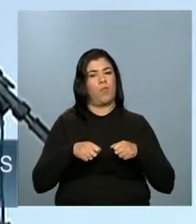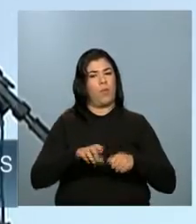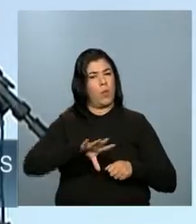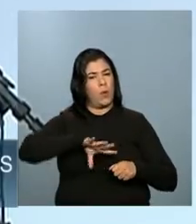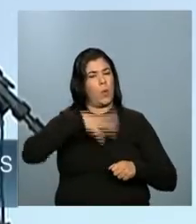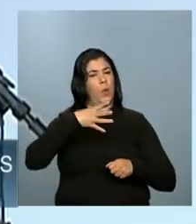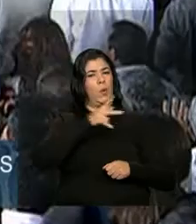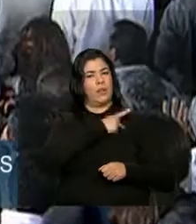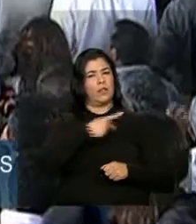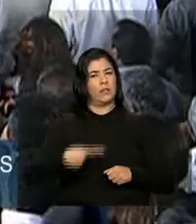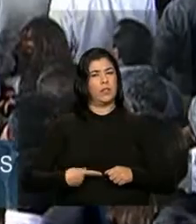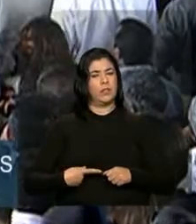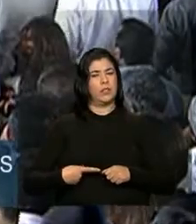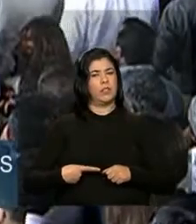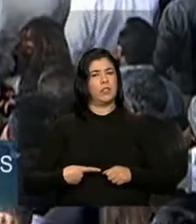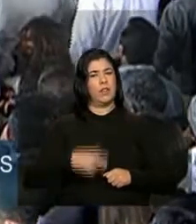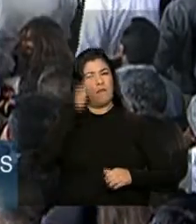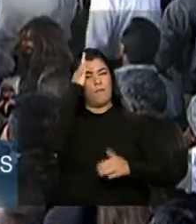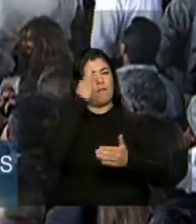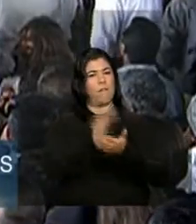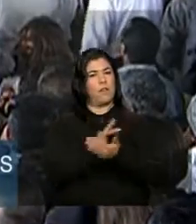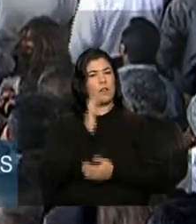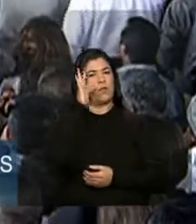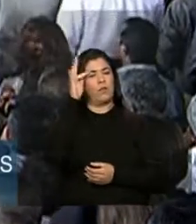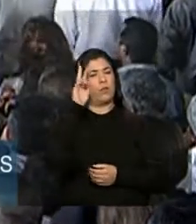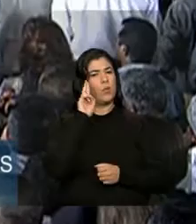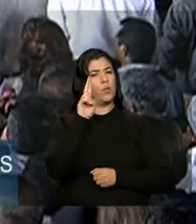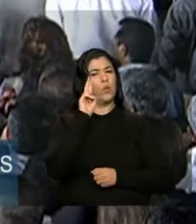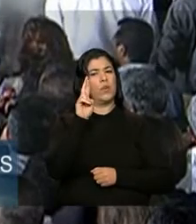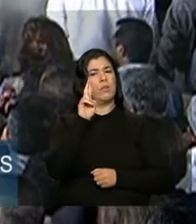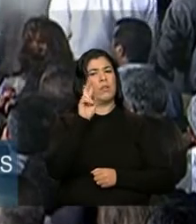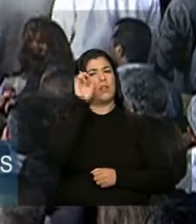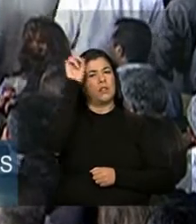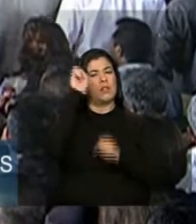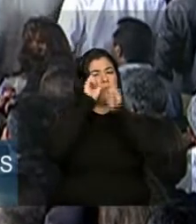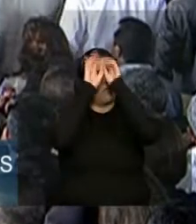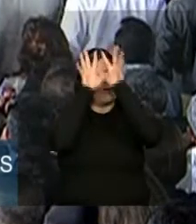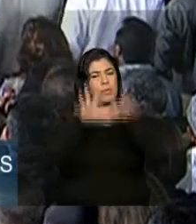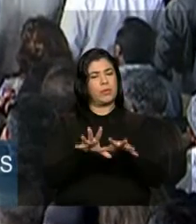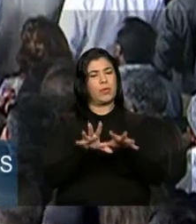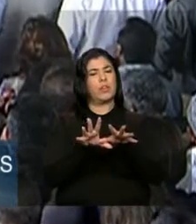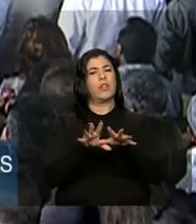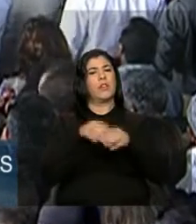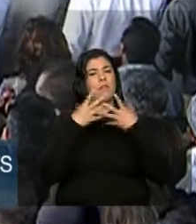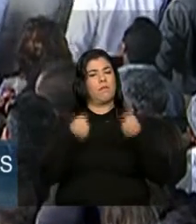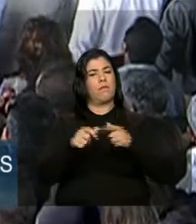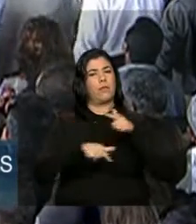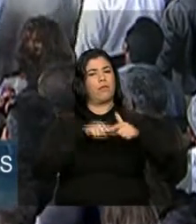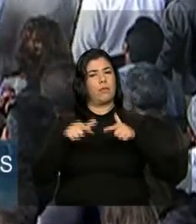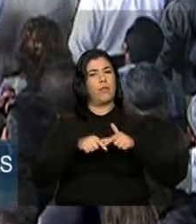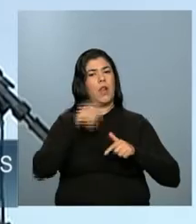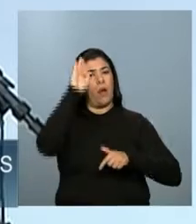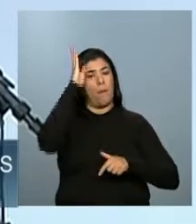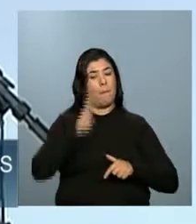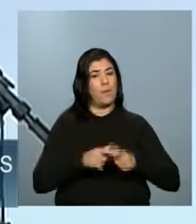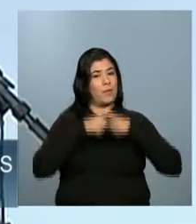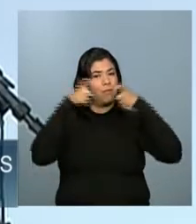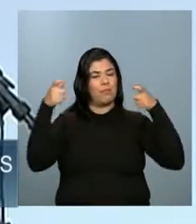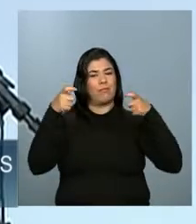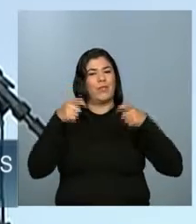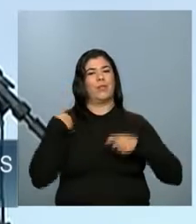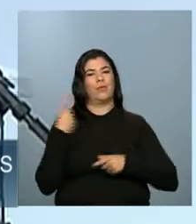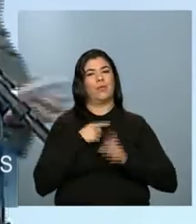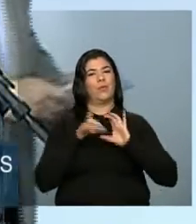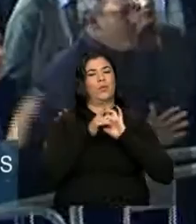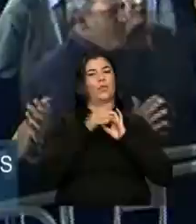Coragem, Presidenta Dilma, fé no futuro, esperança, Deus nos ilumine, vamos trabalhar, o Brasil é maior do que nós todos. Muito